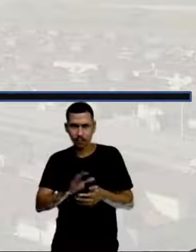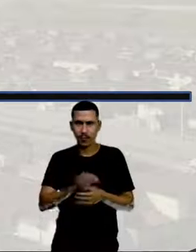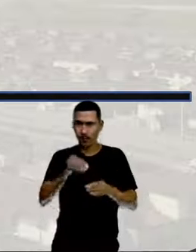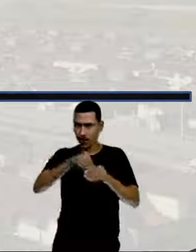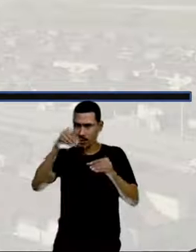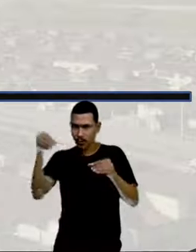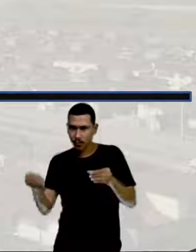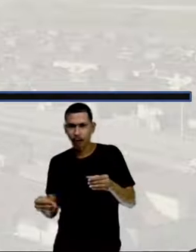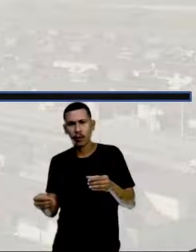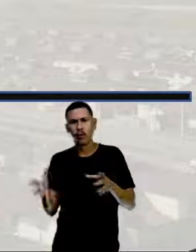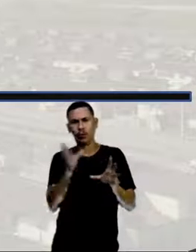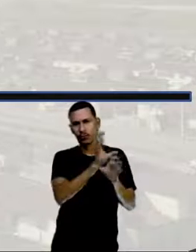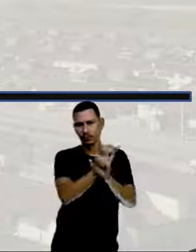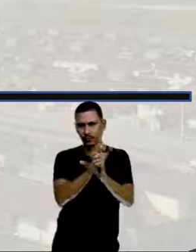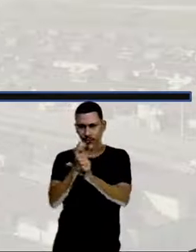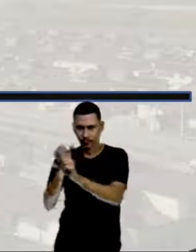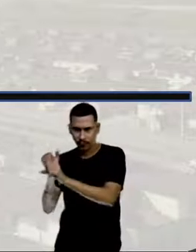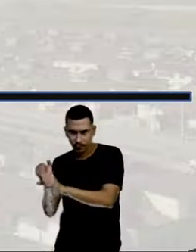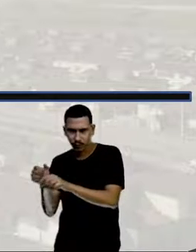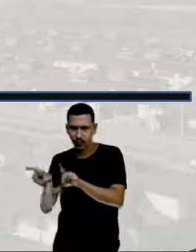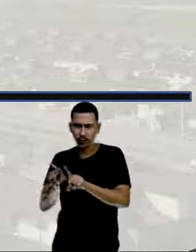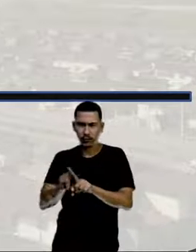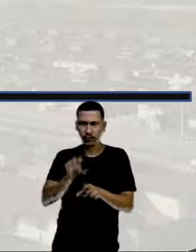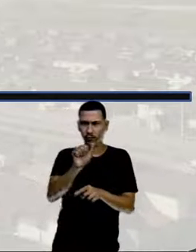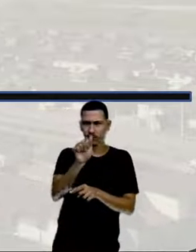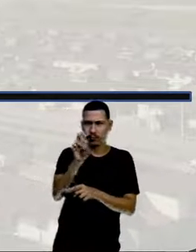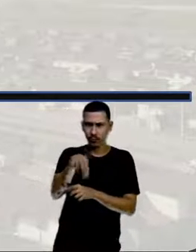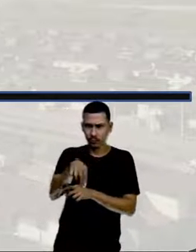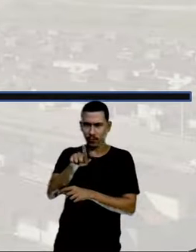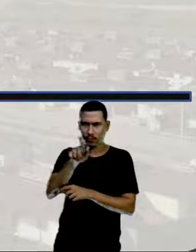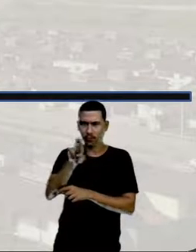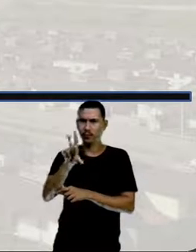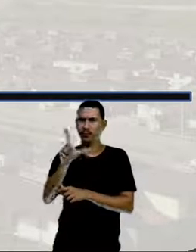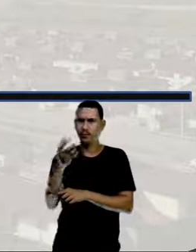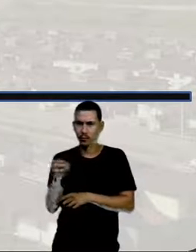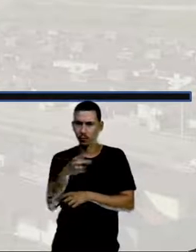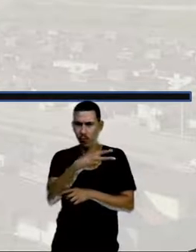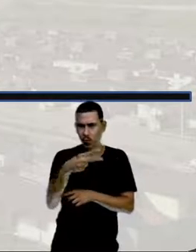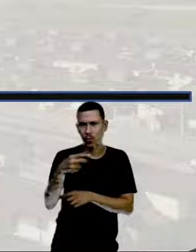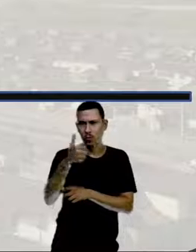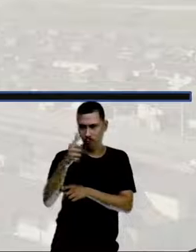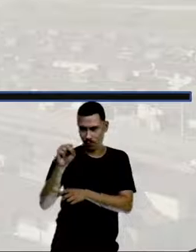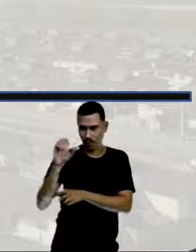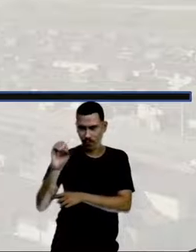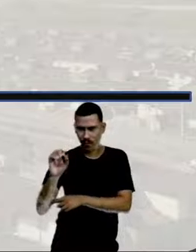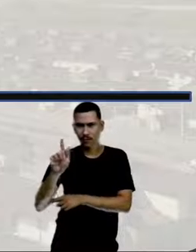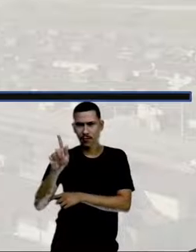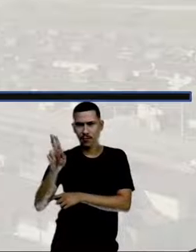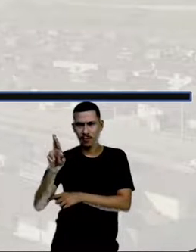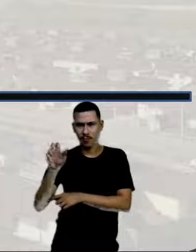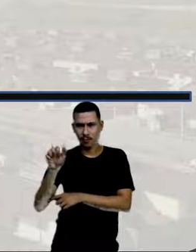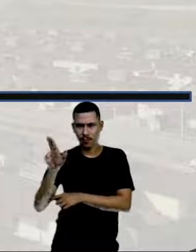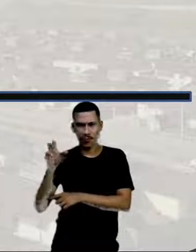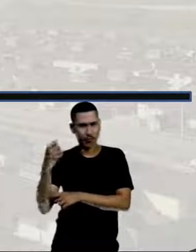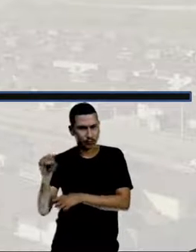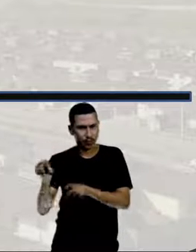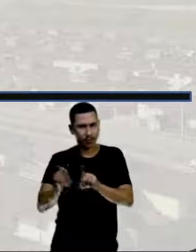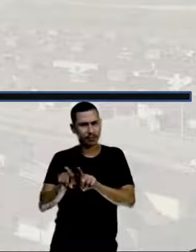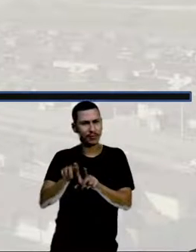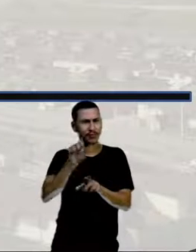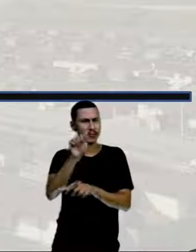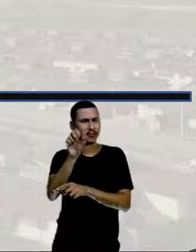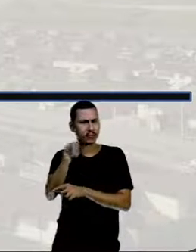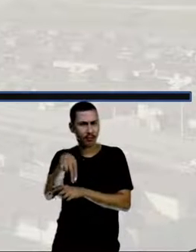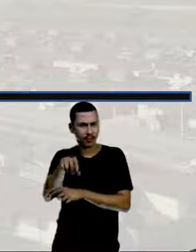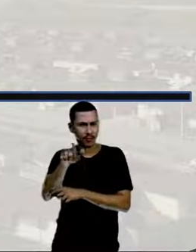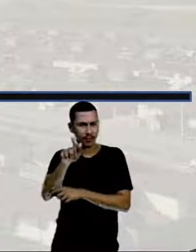e também a soma desses ângulos dá 180 graus. a gente também tem esses ângulos aqui que